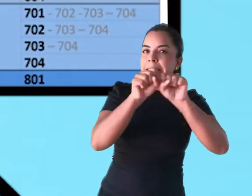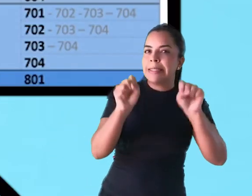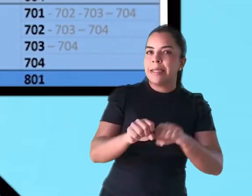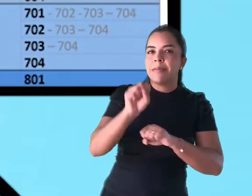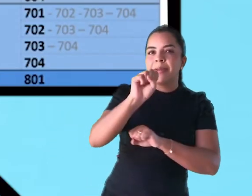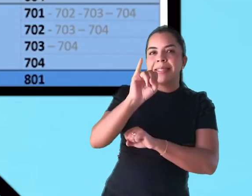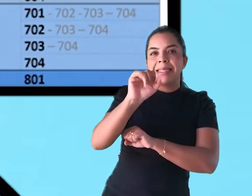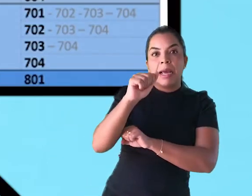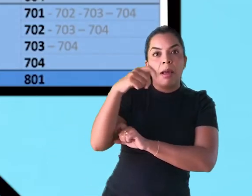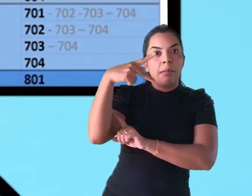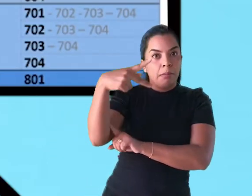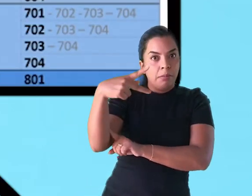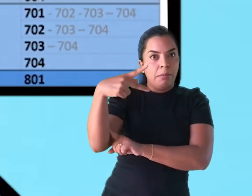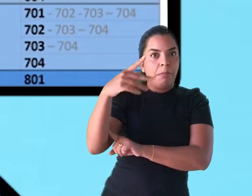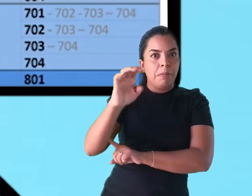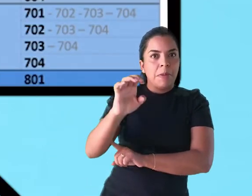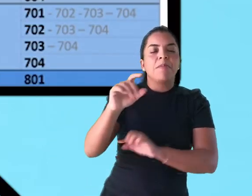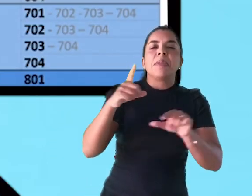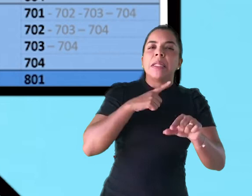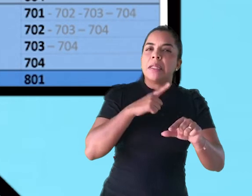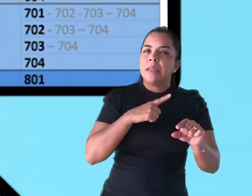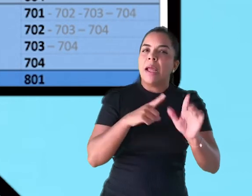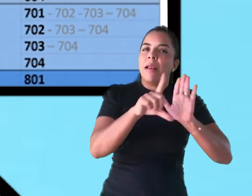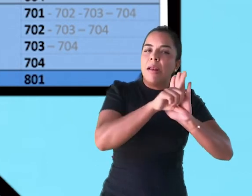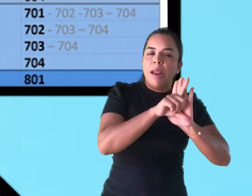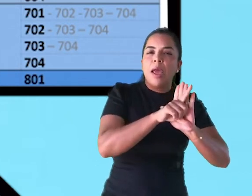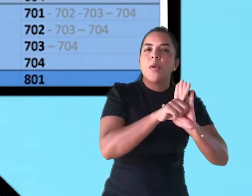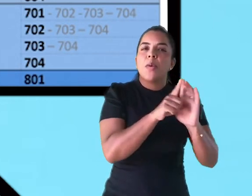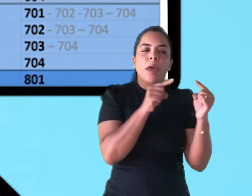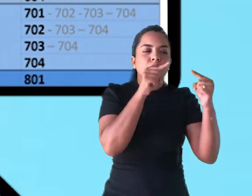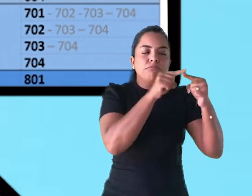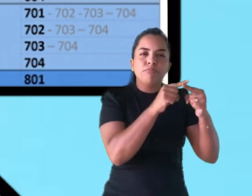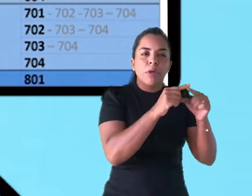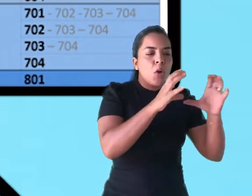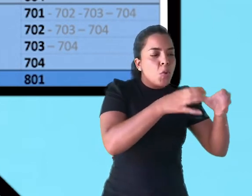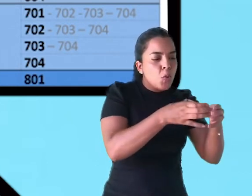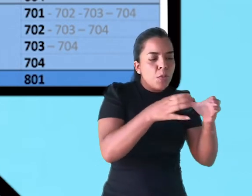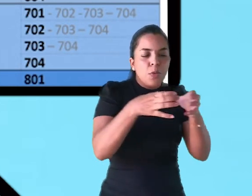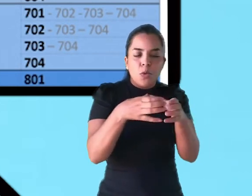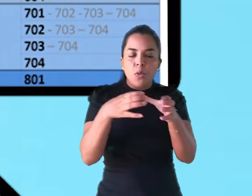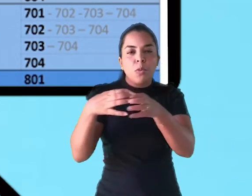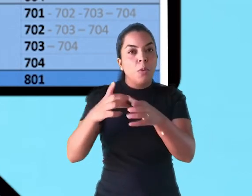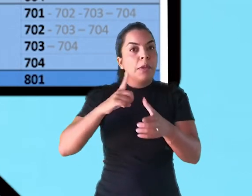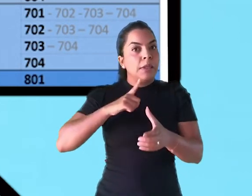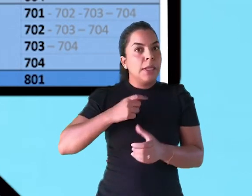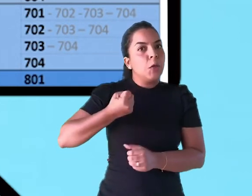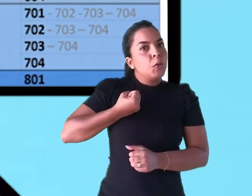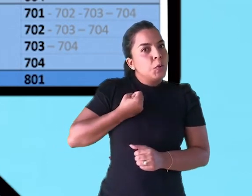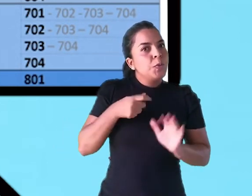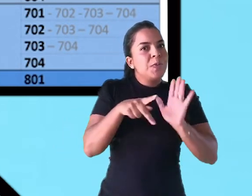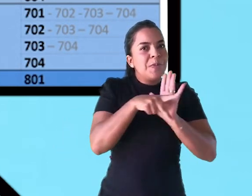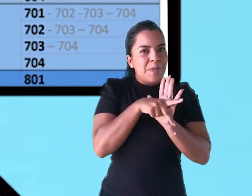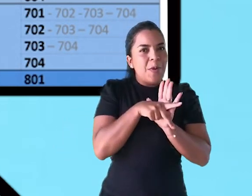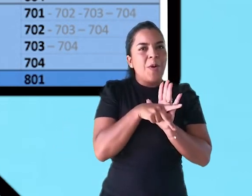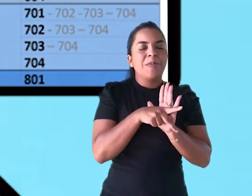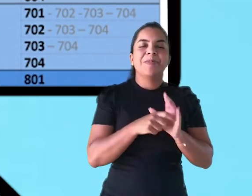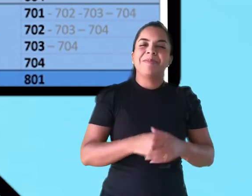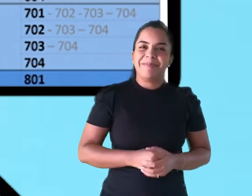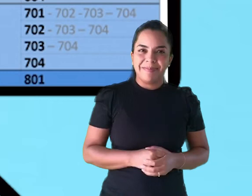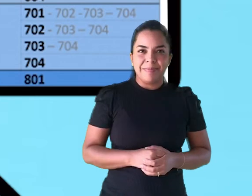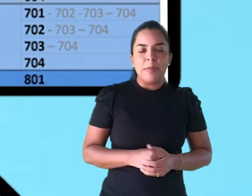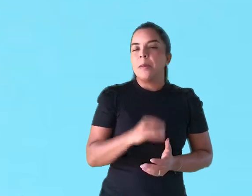CIAP e em algumas leis que tratam da carreira docente, cada classe recebe ainda uma nomenclatura numérica